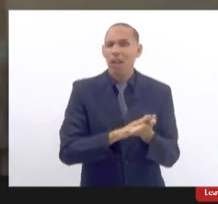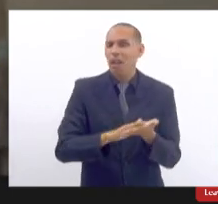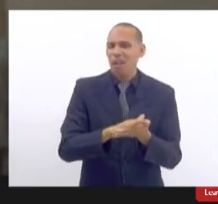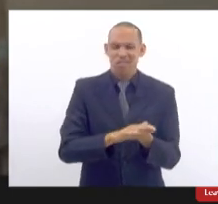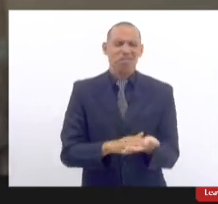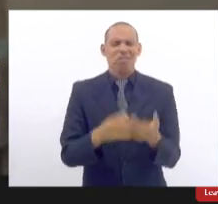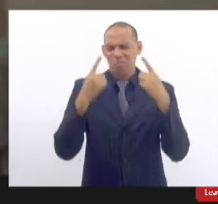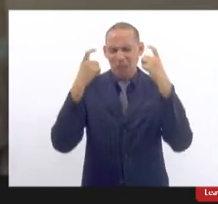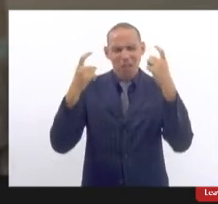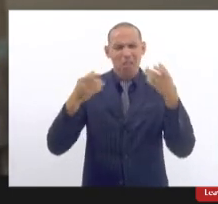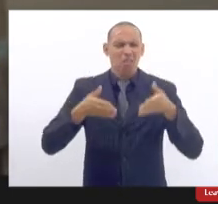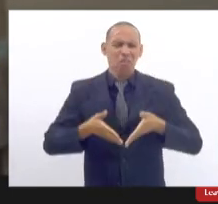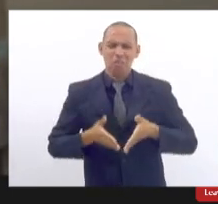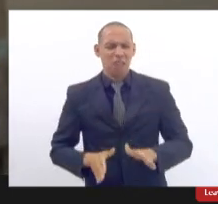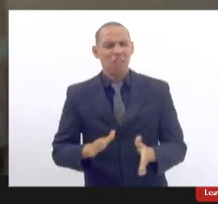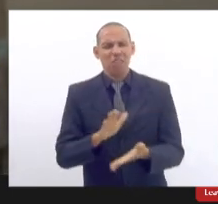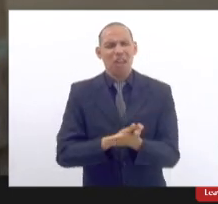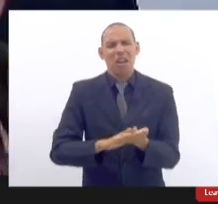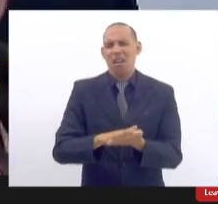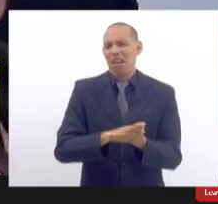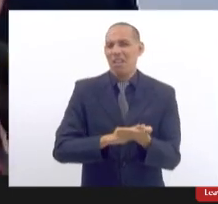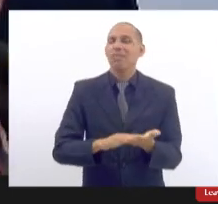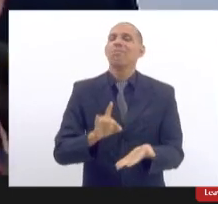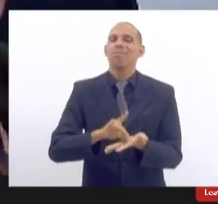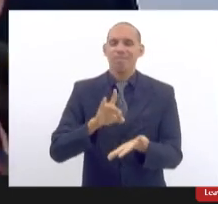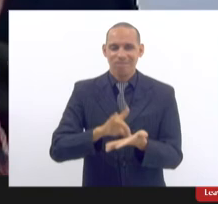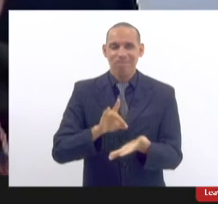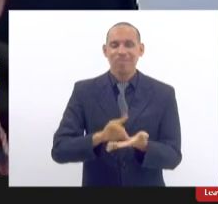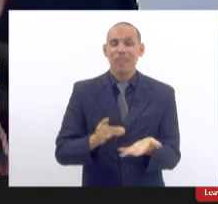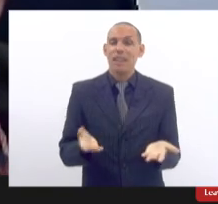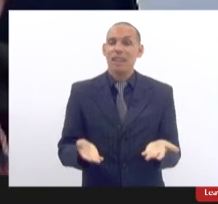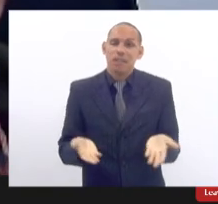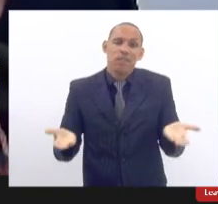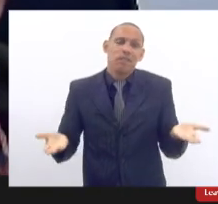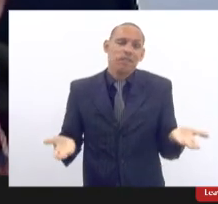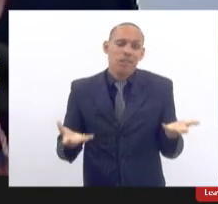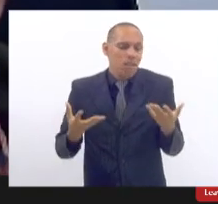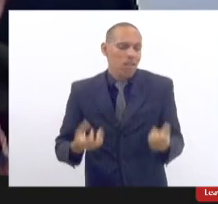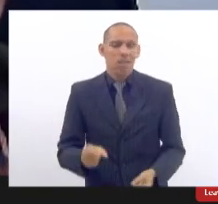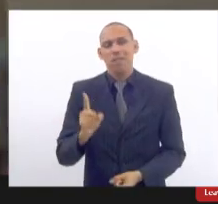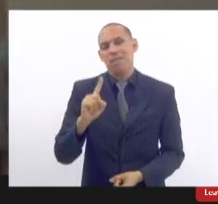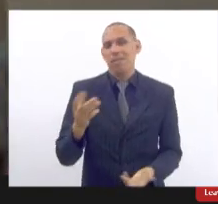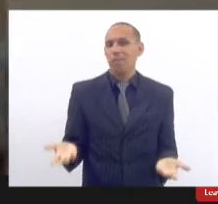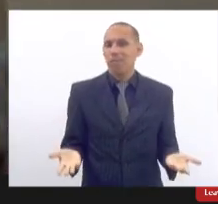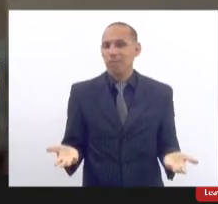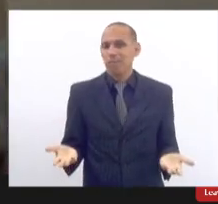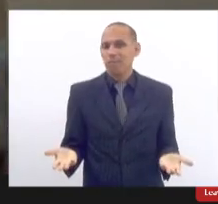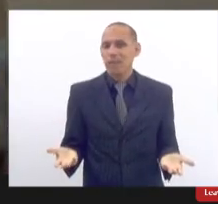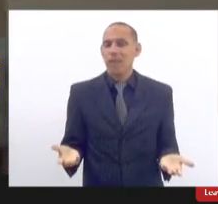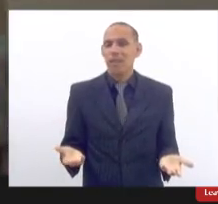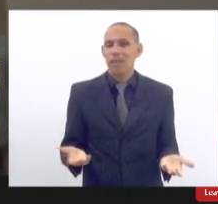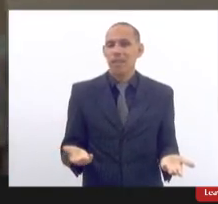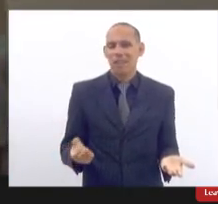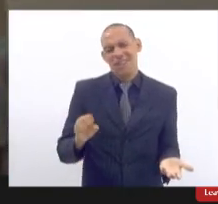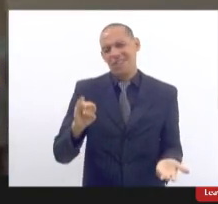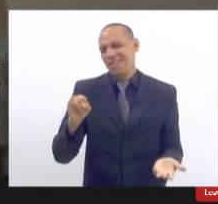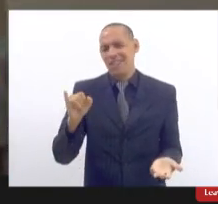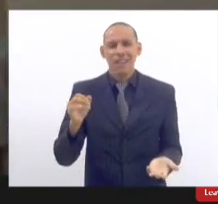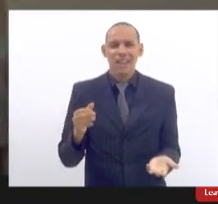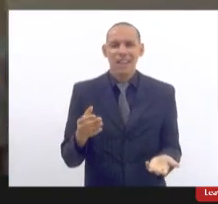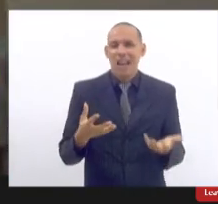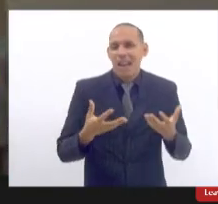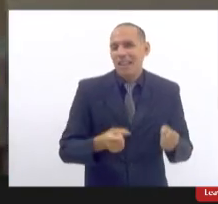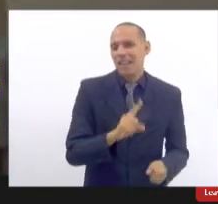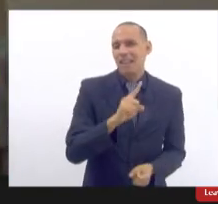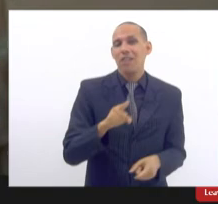que existe uma violência obstétrica principalmente não vão admitir que de repente uma prótese de silicone